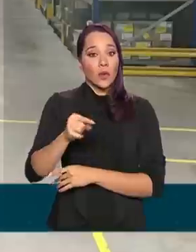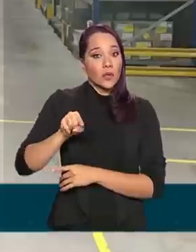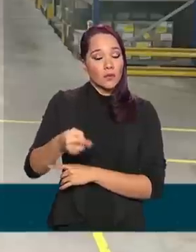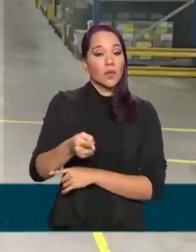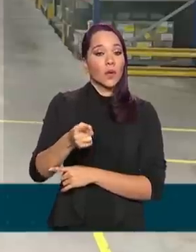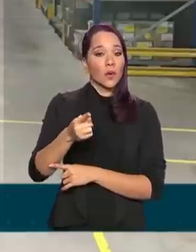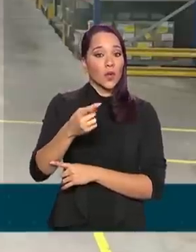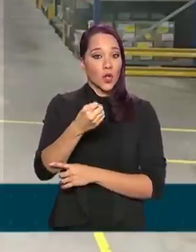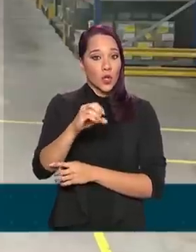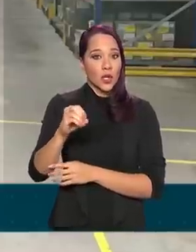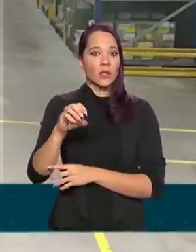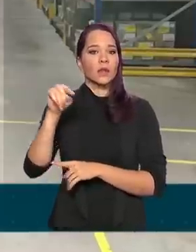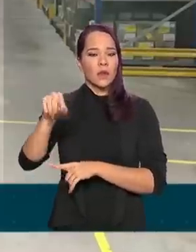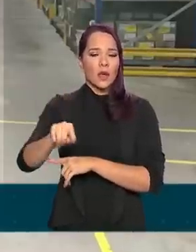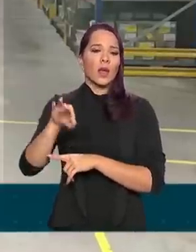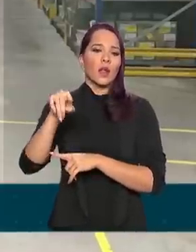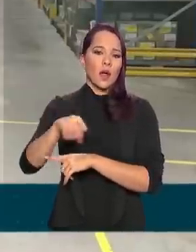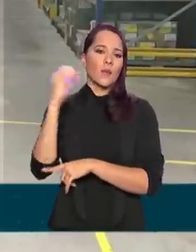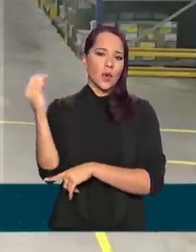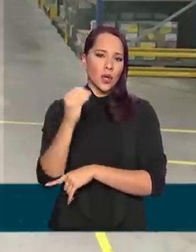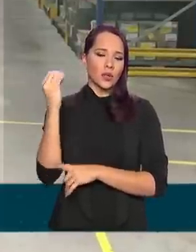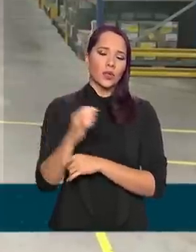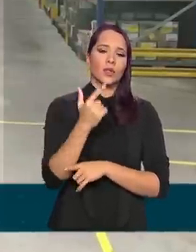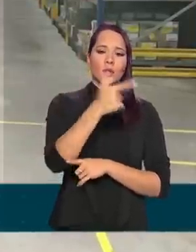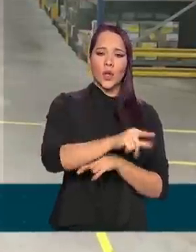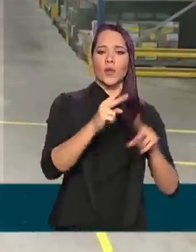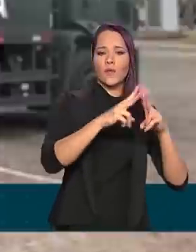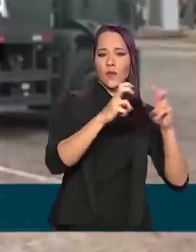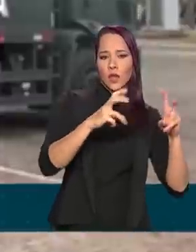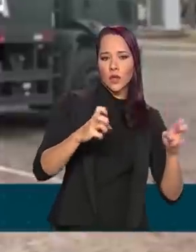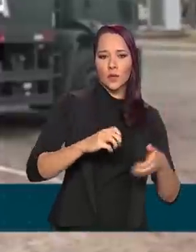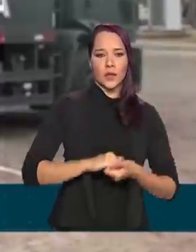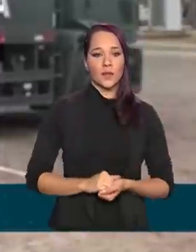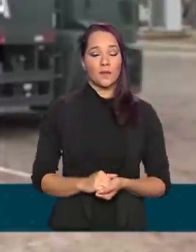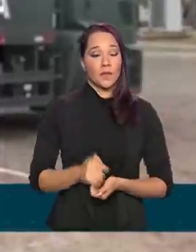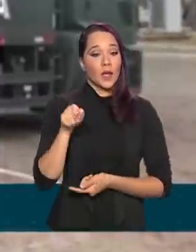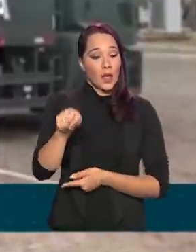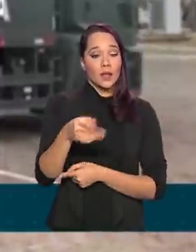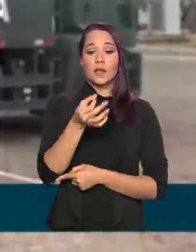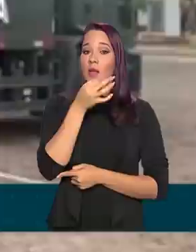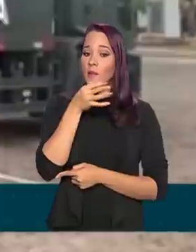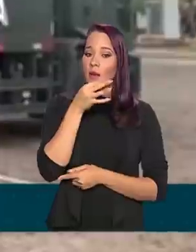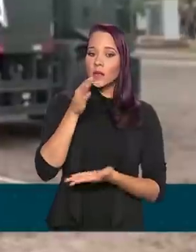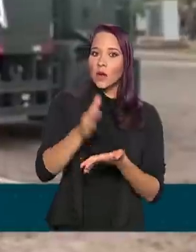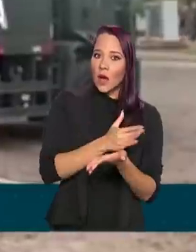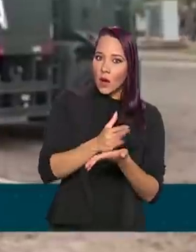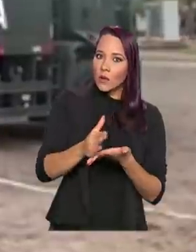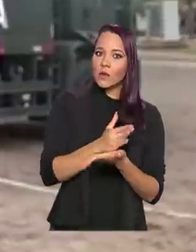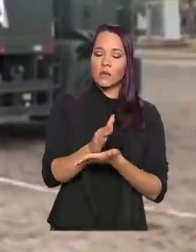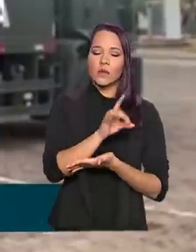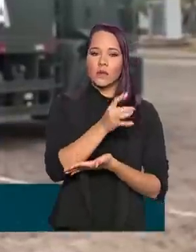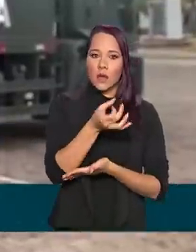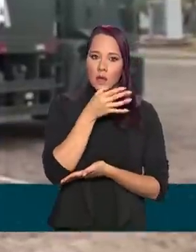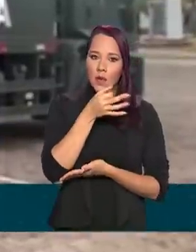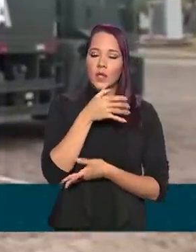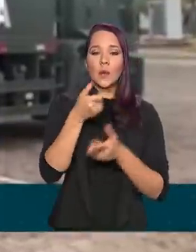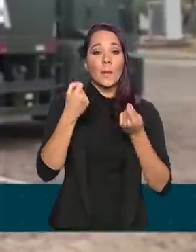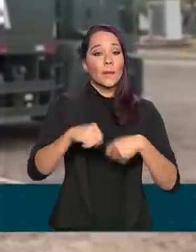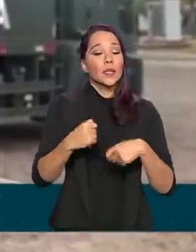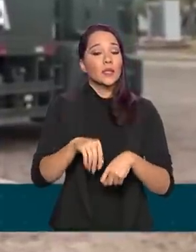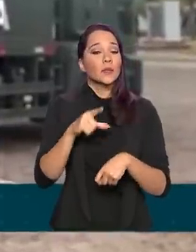para Porto Alegre e 12 mil e 200 para Florianópolis. Esses medicamentos, alguns deles, na verdade, tem que